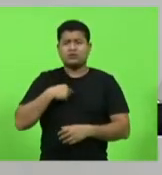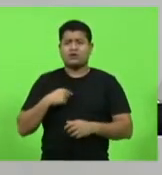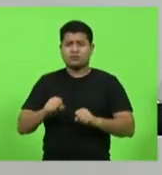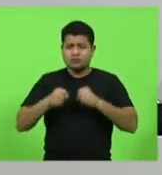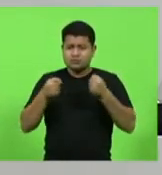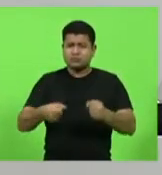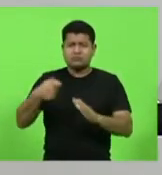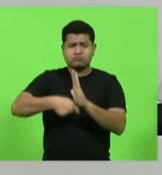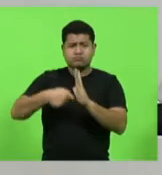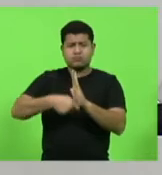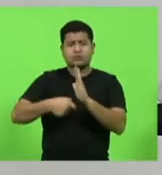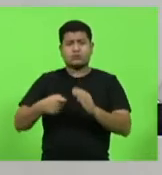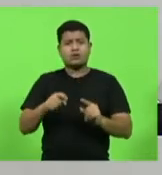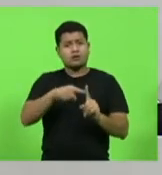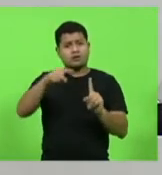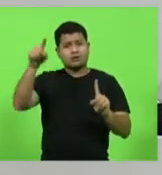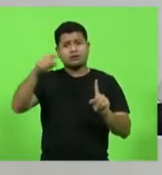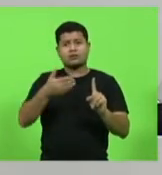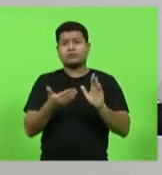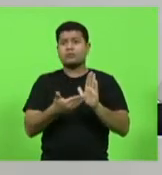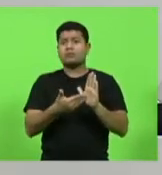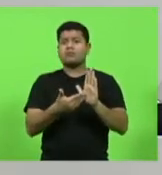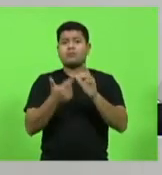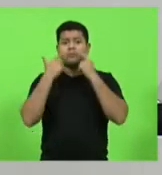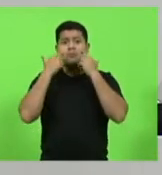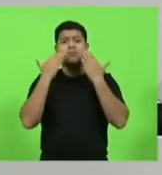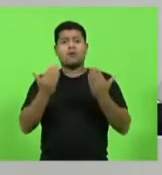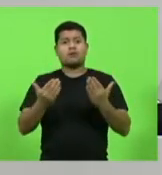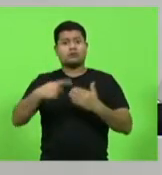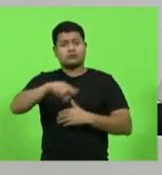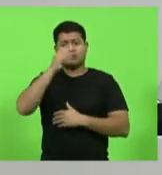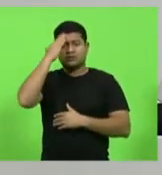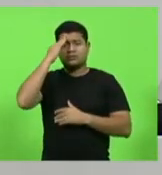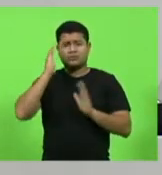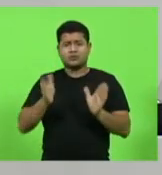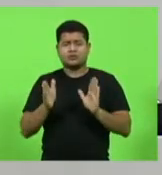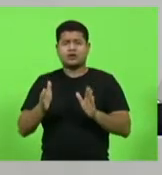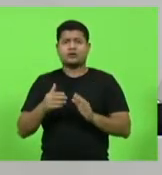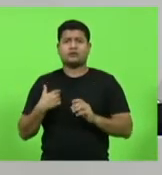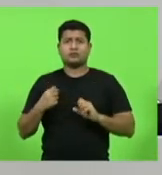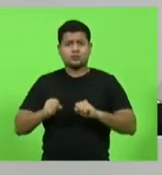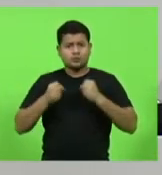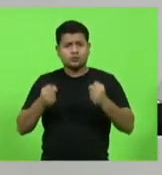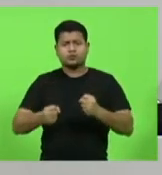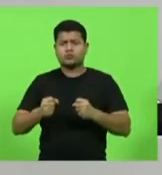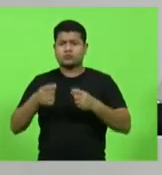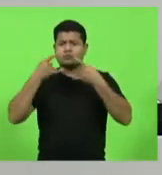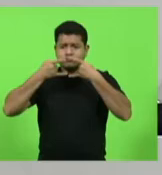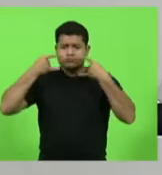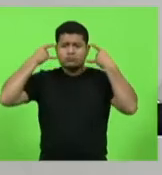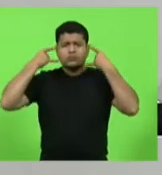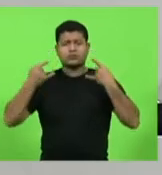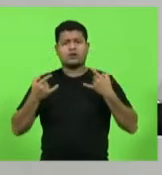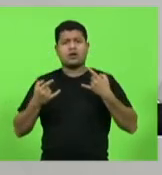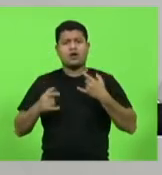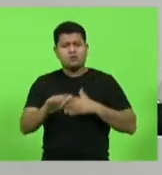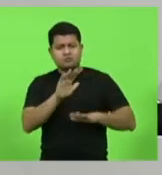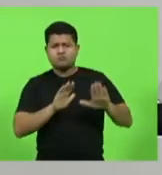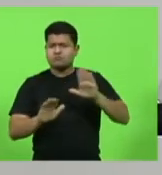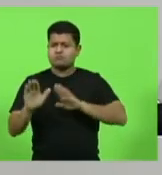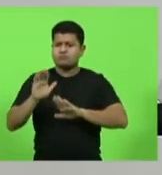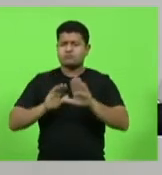São os números que dizem que nós estamos sabendo lidar com isso. todo mundo usando máscara, todo mundo tomando seus cuidados,